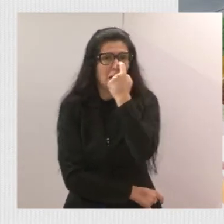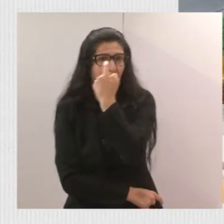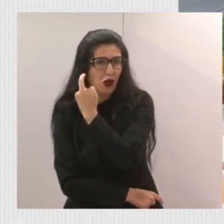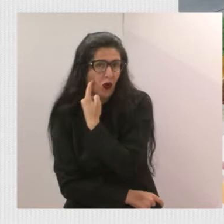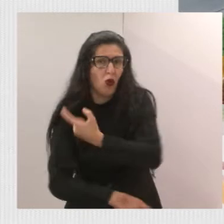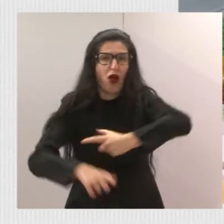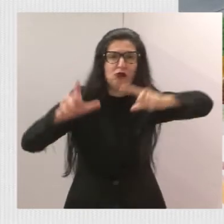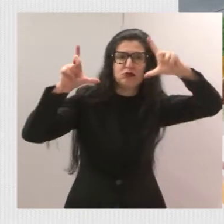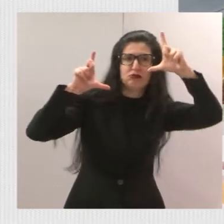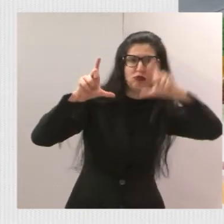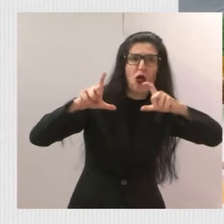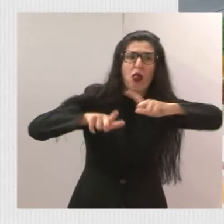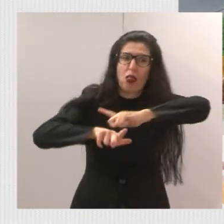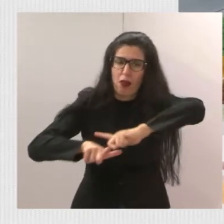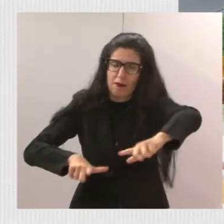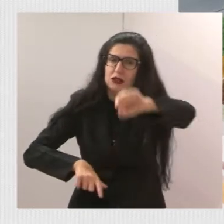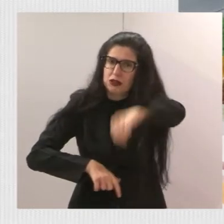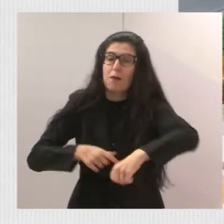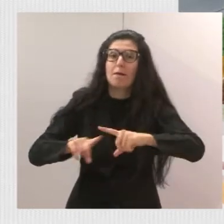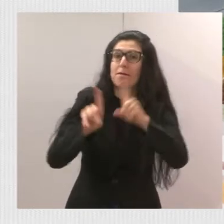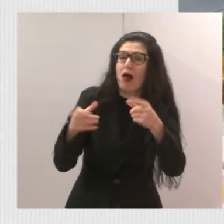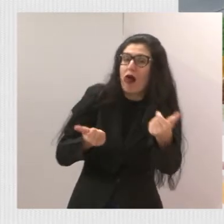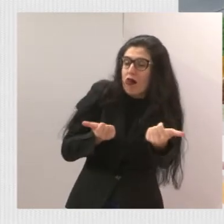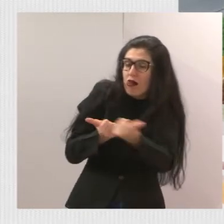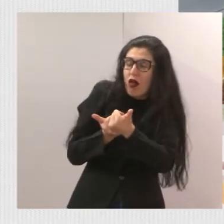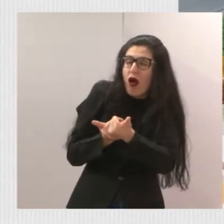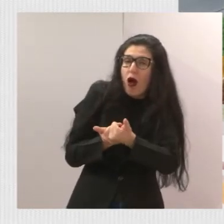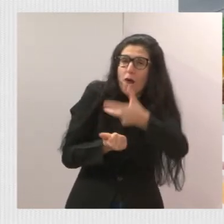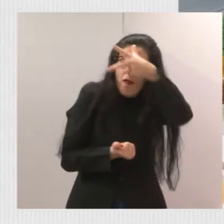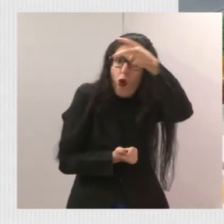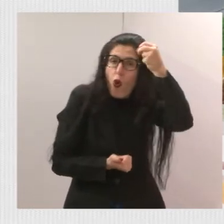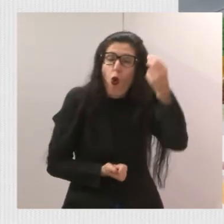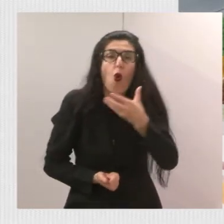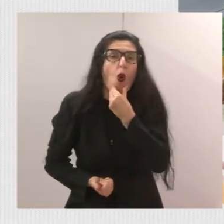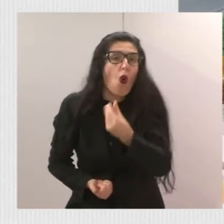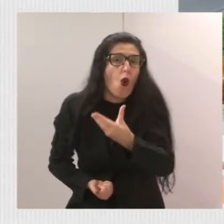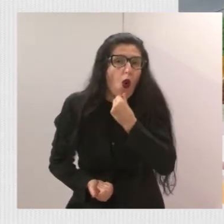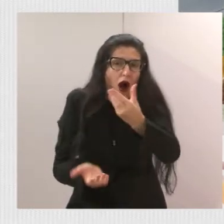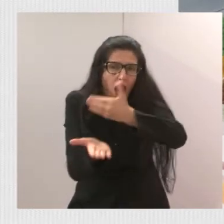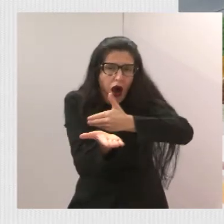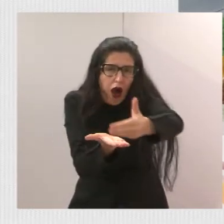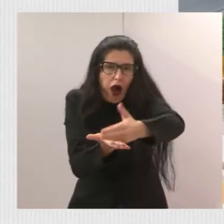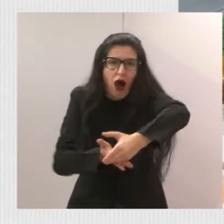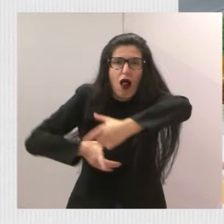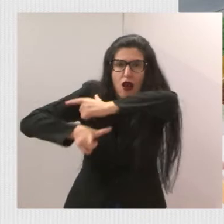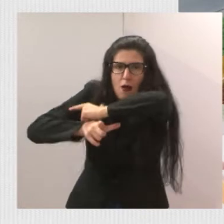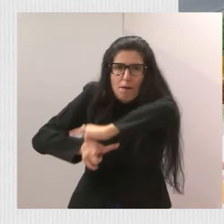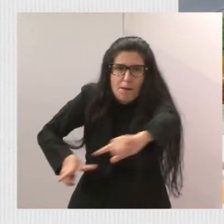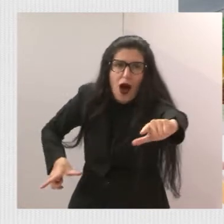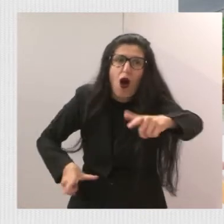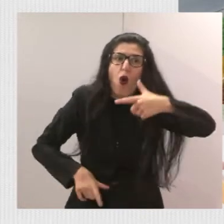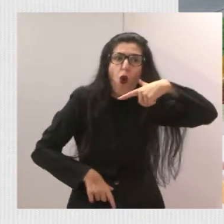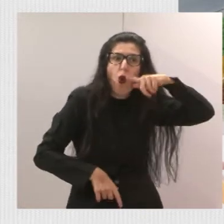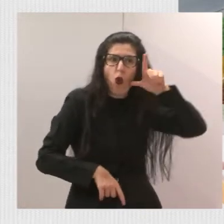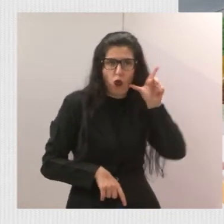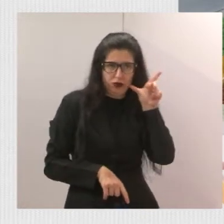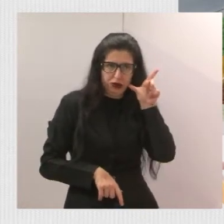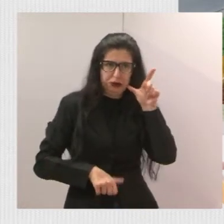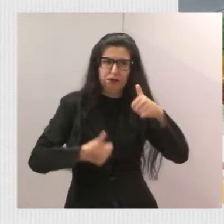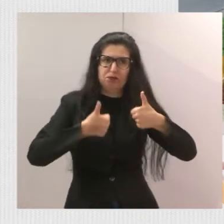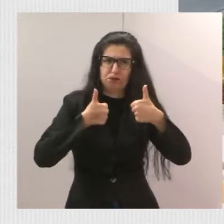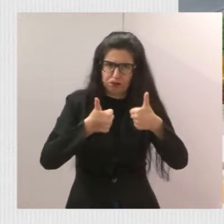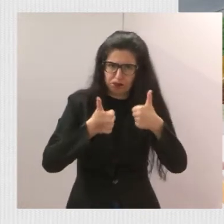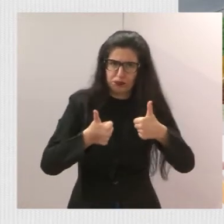estou mostrando aqui, mas o subprefeito do Parque Minha Lua, o Bolão, já está limpando, começou a limpar ontem isso aí. Graças a Deus que está